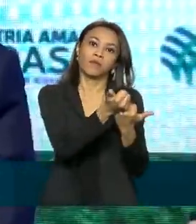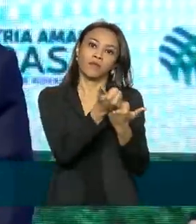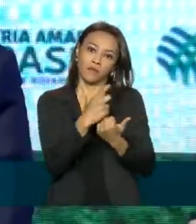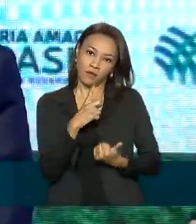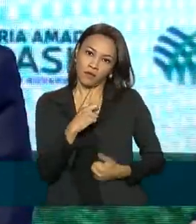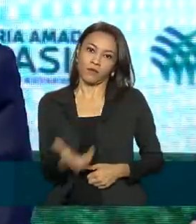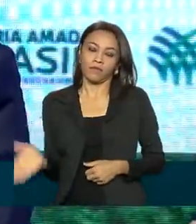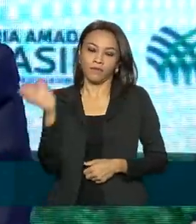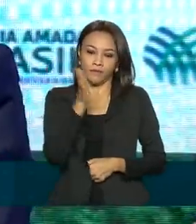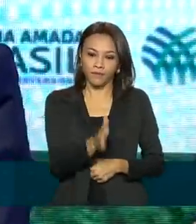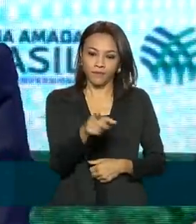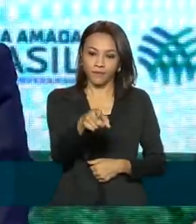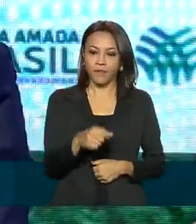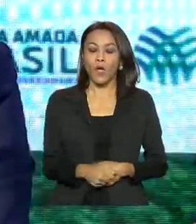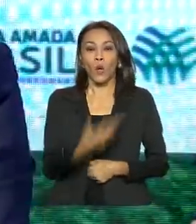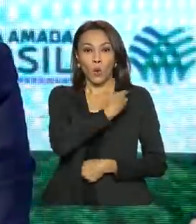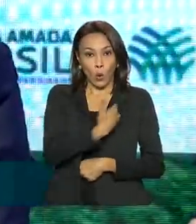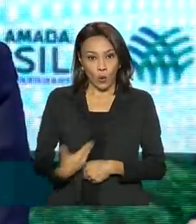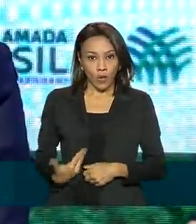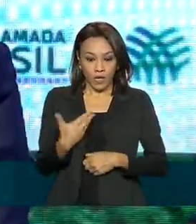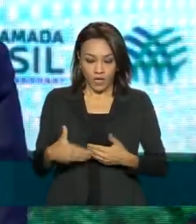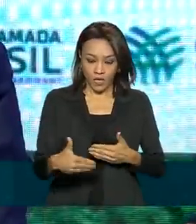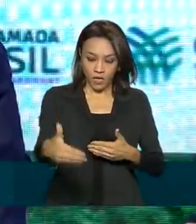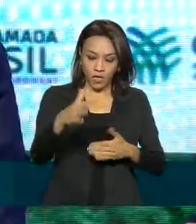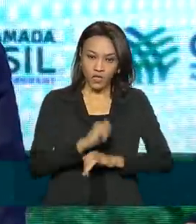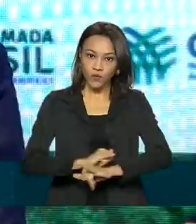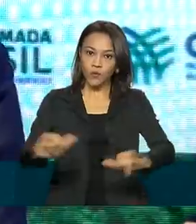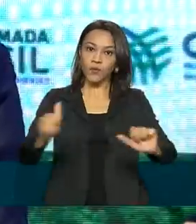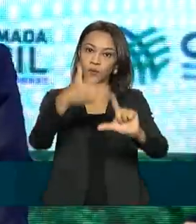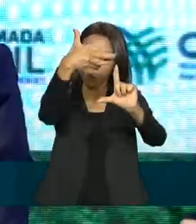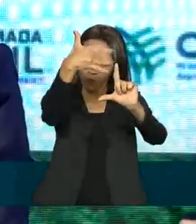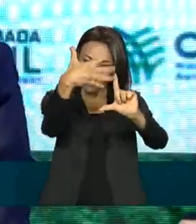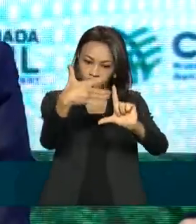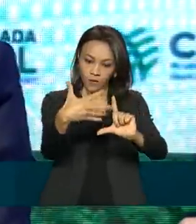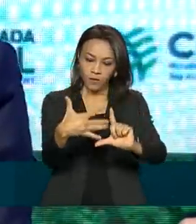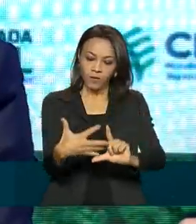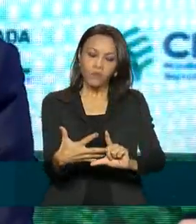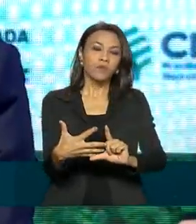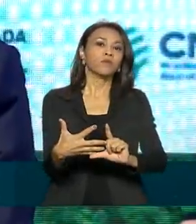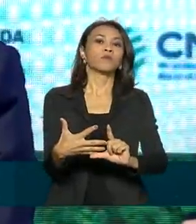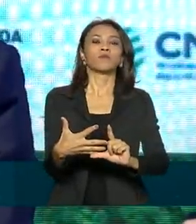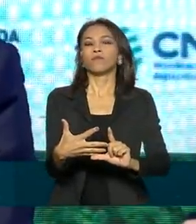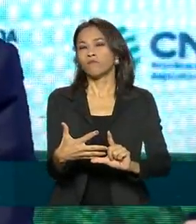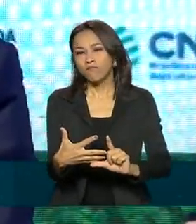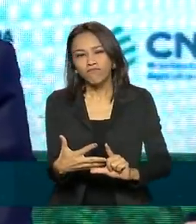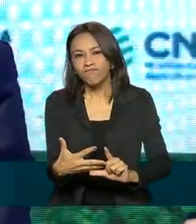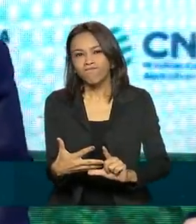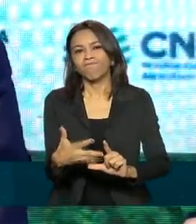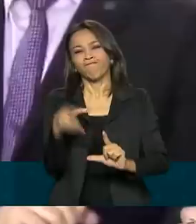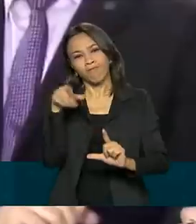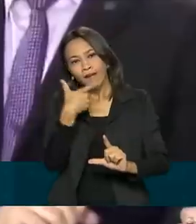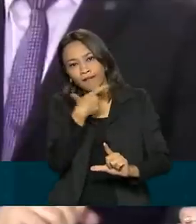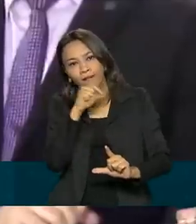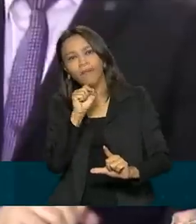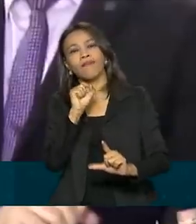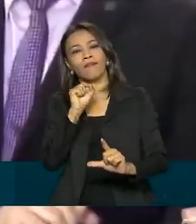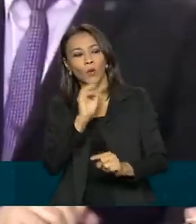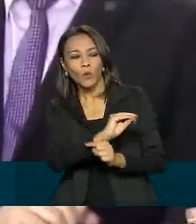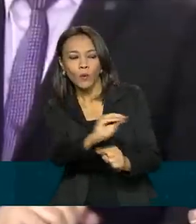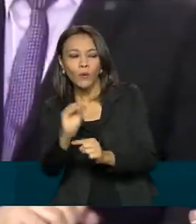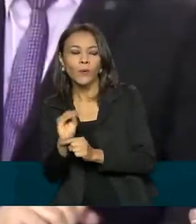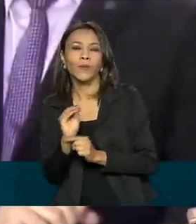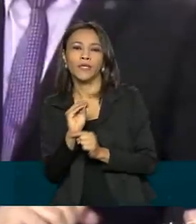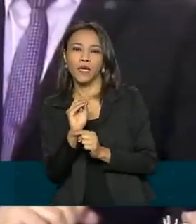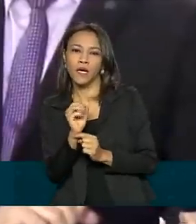governo está soltando uma plataforma e está lançando uma plataforma digital para conectar quem cuida de floresta